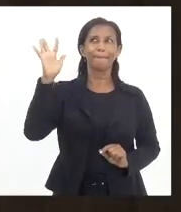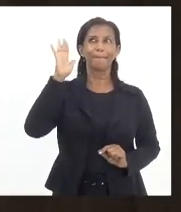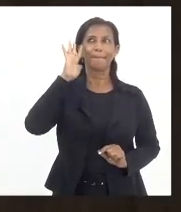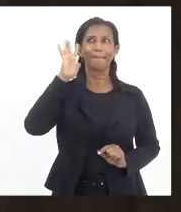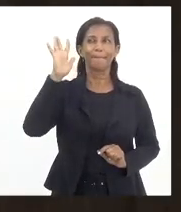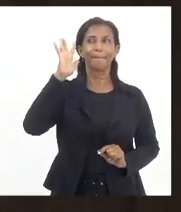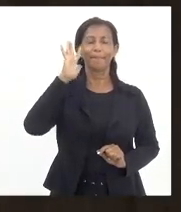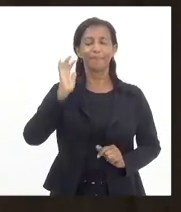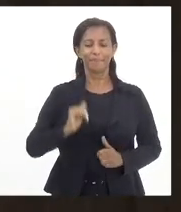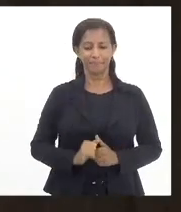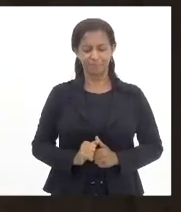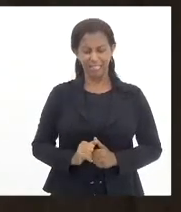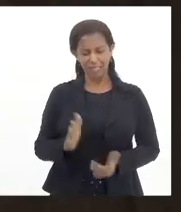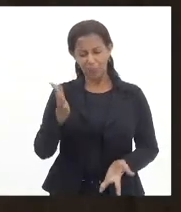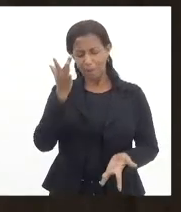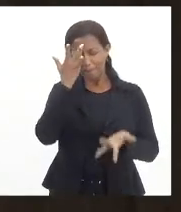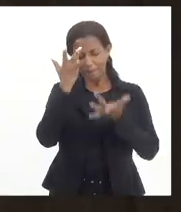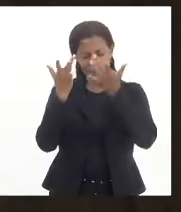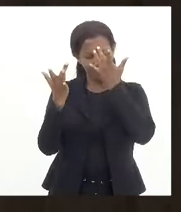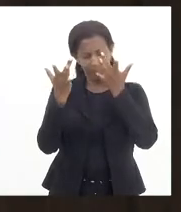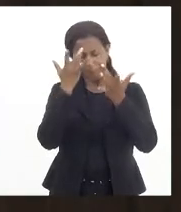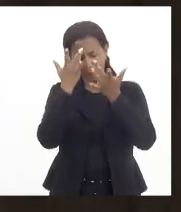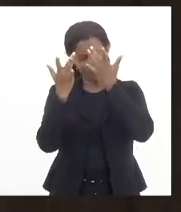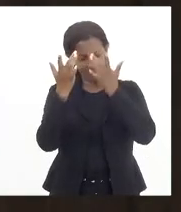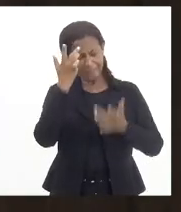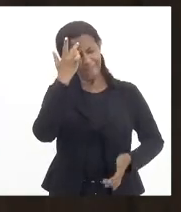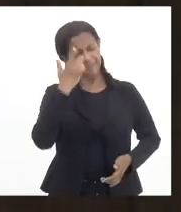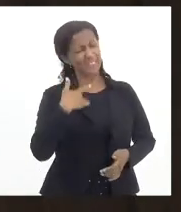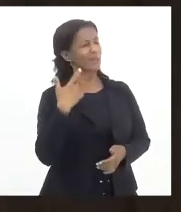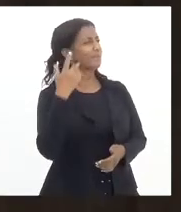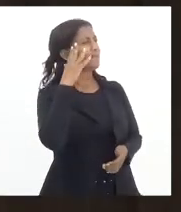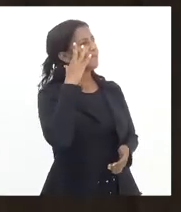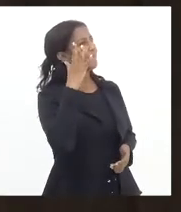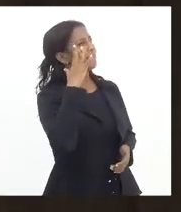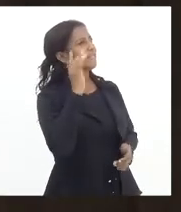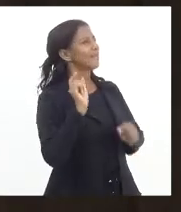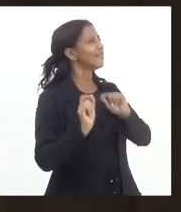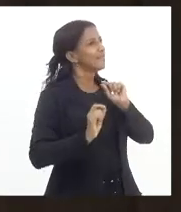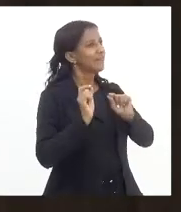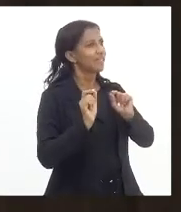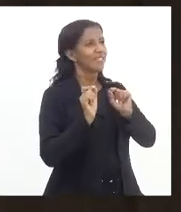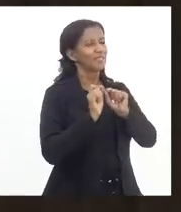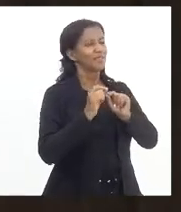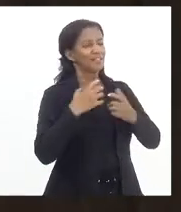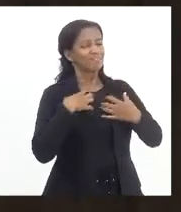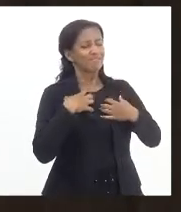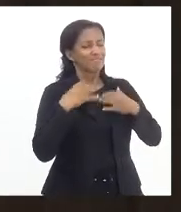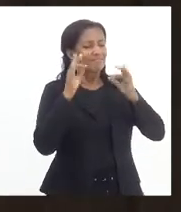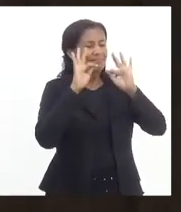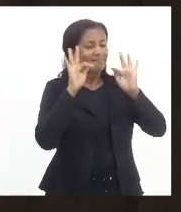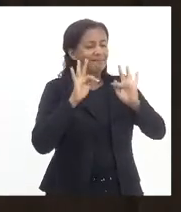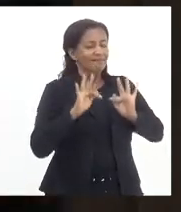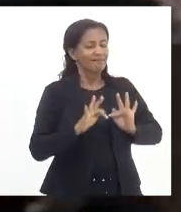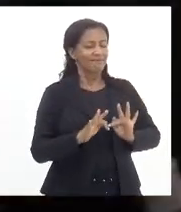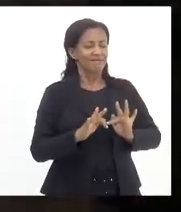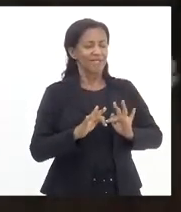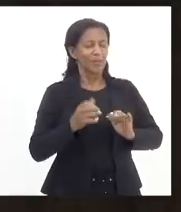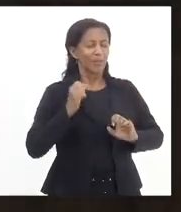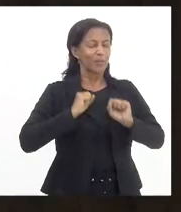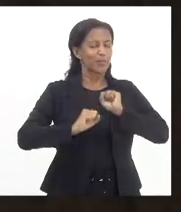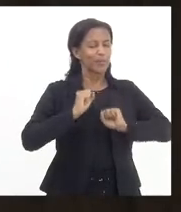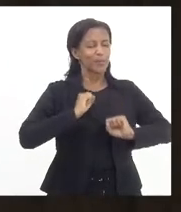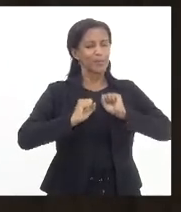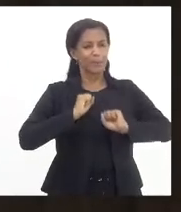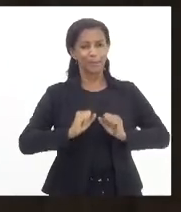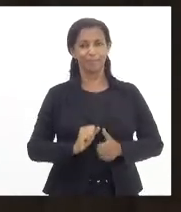E aí, decorei diversas falas, falei comigo mesmo, aquele negócio todo que a gente faz quando a está feliz, quando nós estamos ansiosos, né?